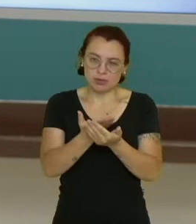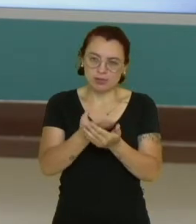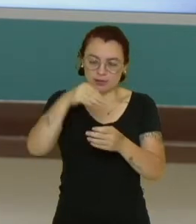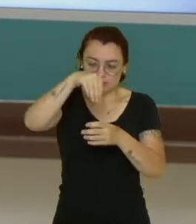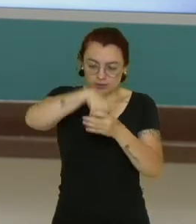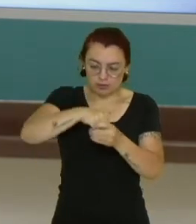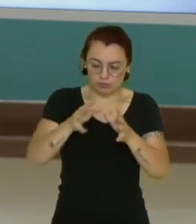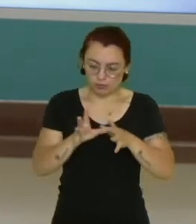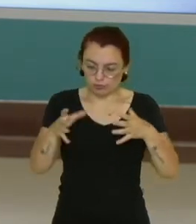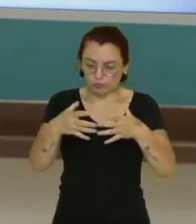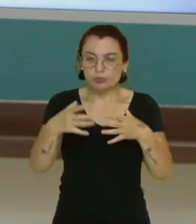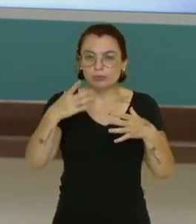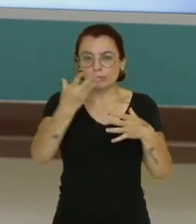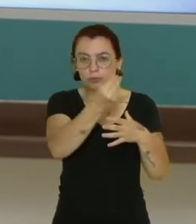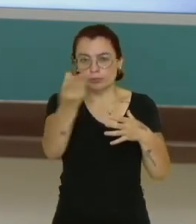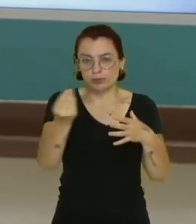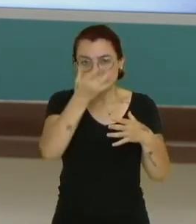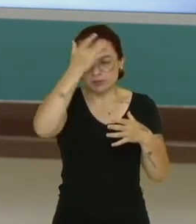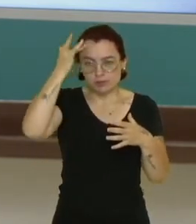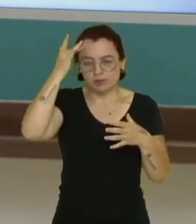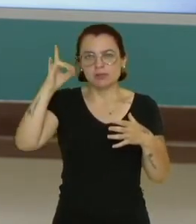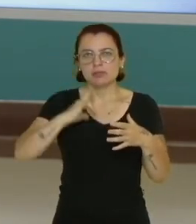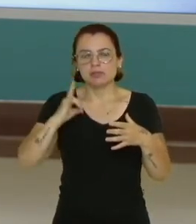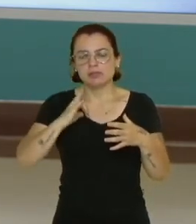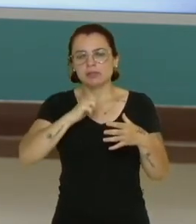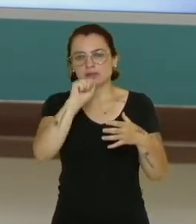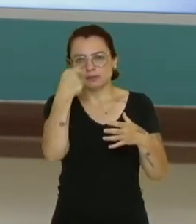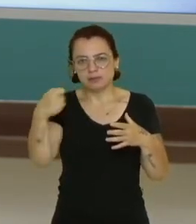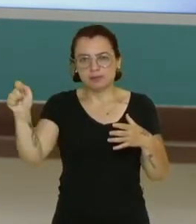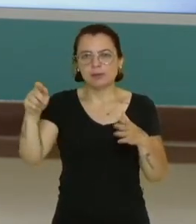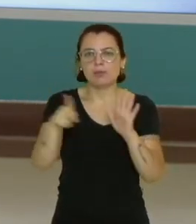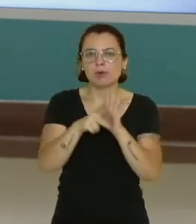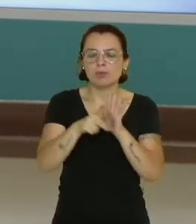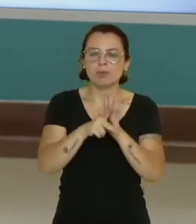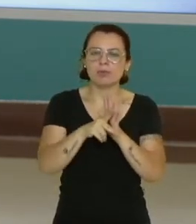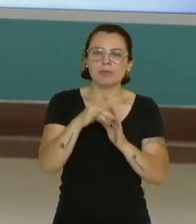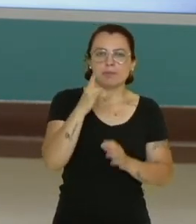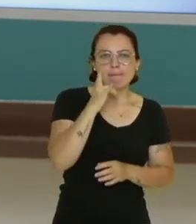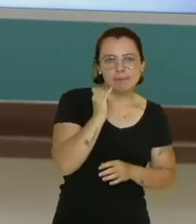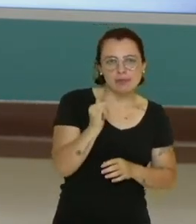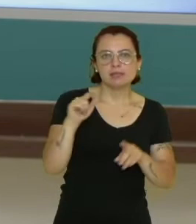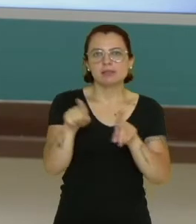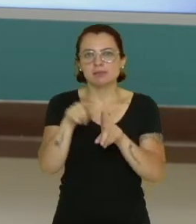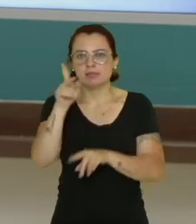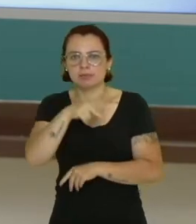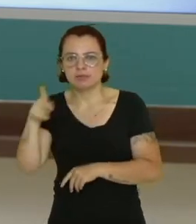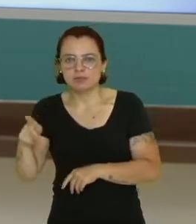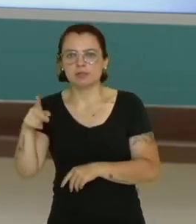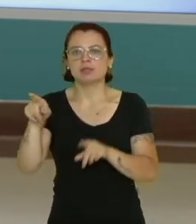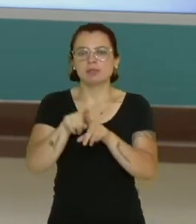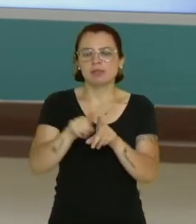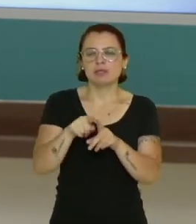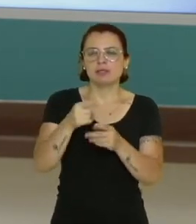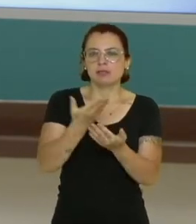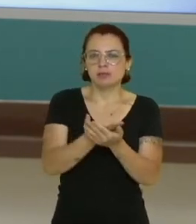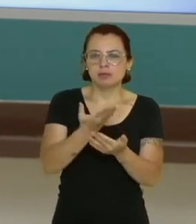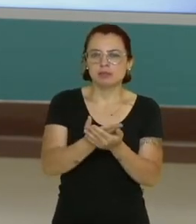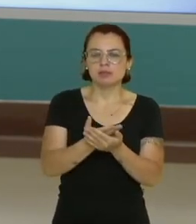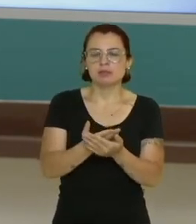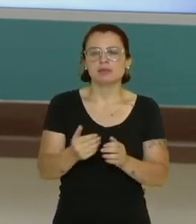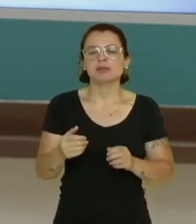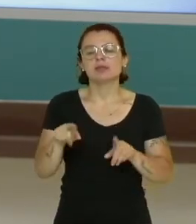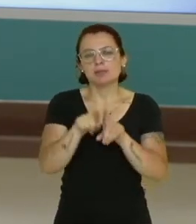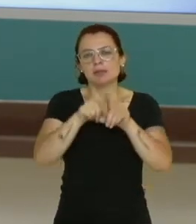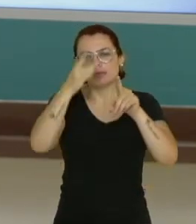escolar, desde a associação de pais até o corpo dissente, isso é os estudantes, passando pelos professores e